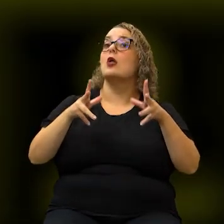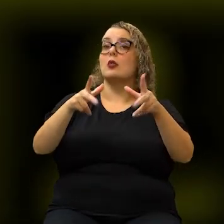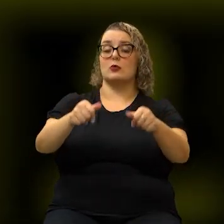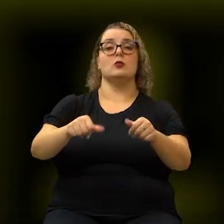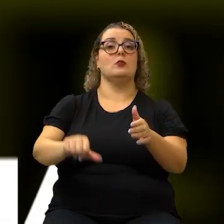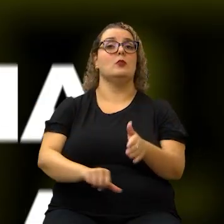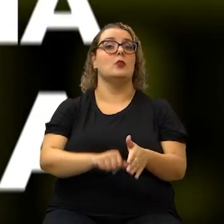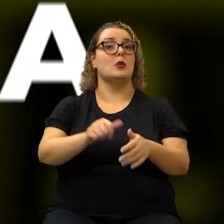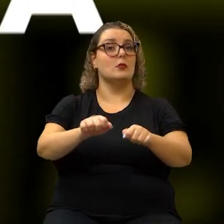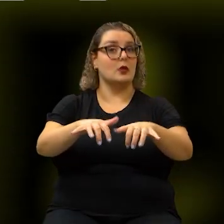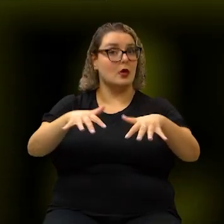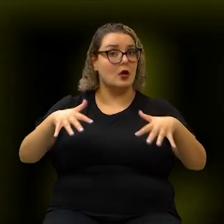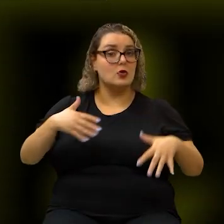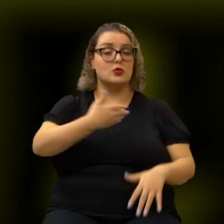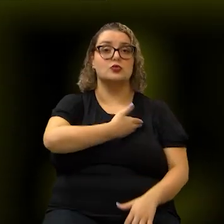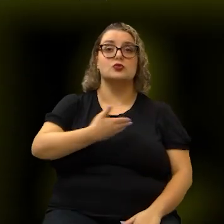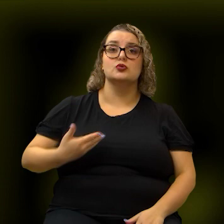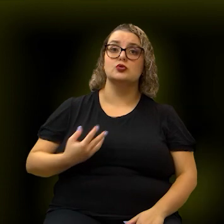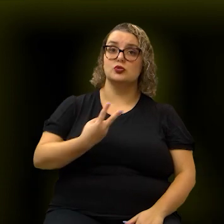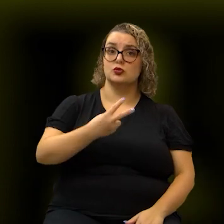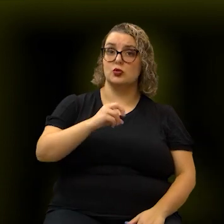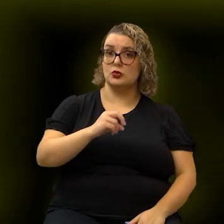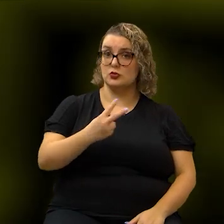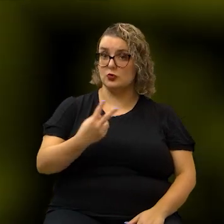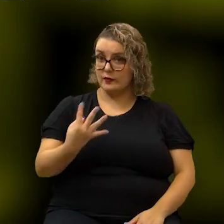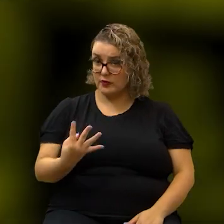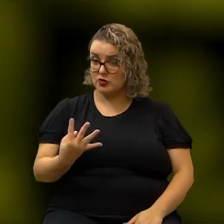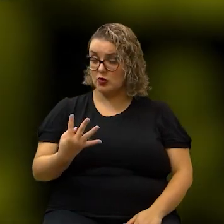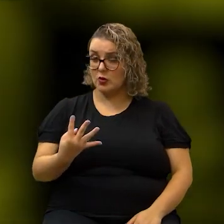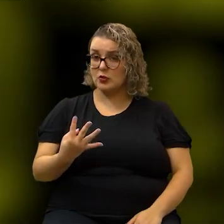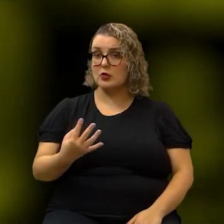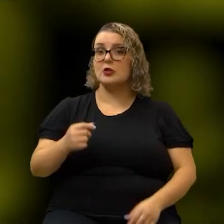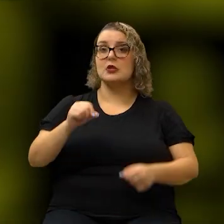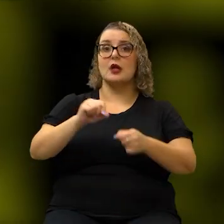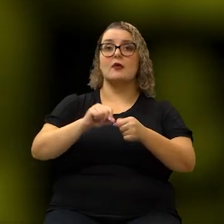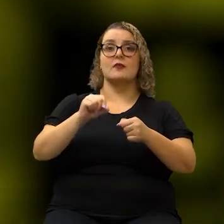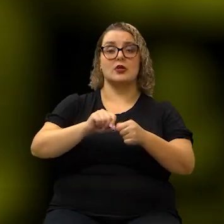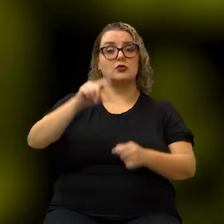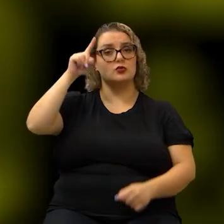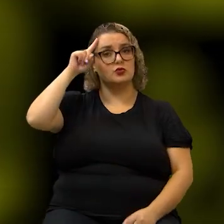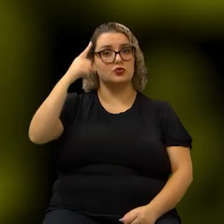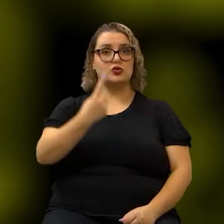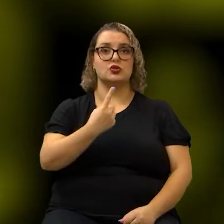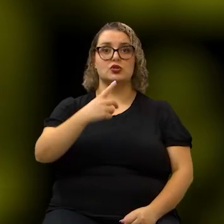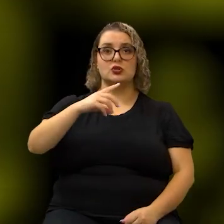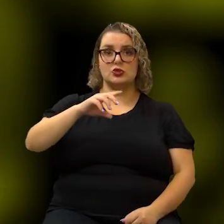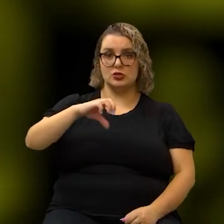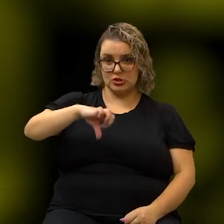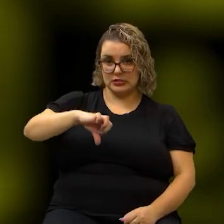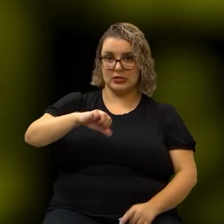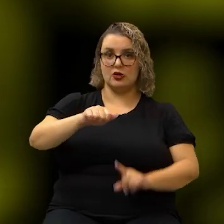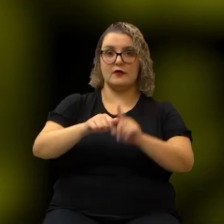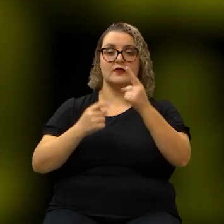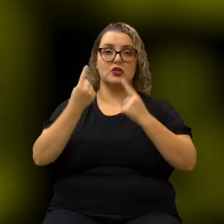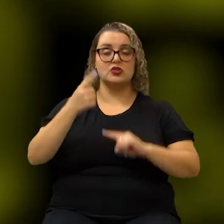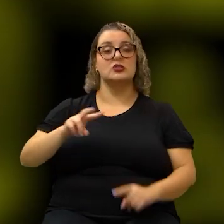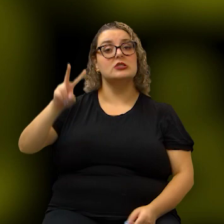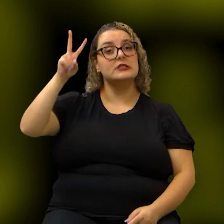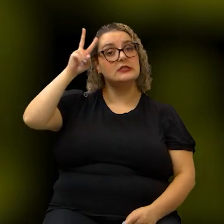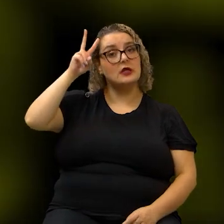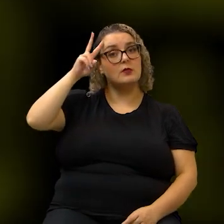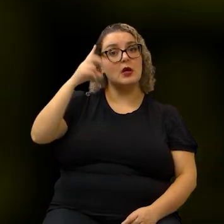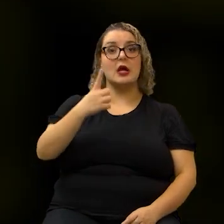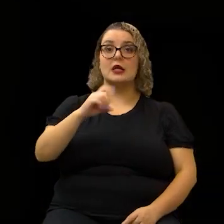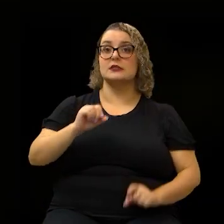convoca a todos para a primeira audiência pública de 2024, que será realizada no dia 19 de fevereiro,